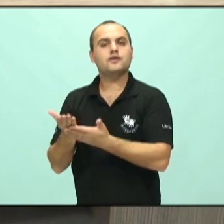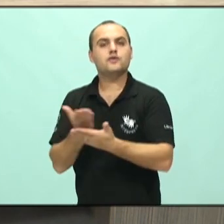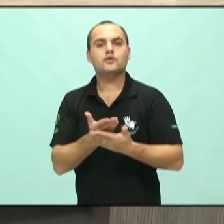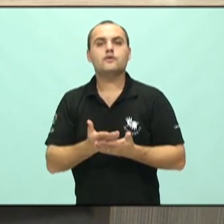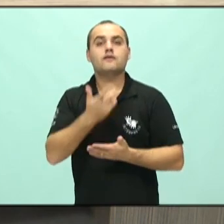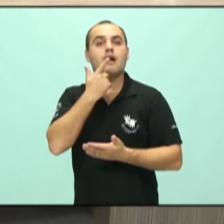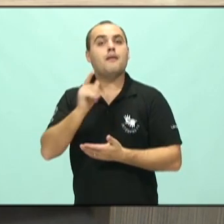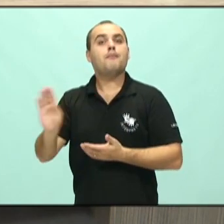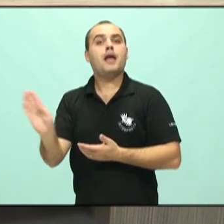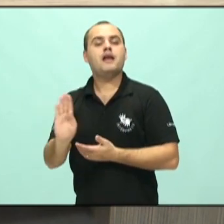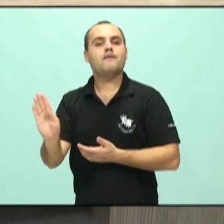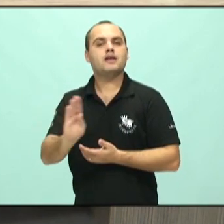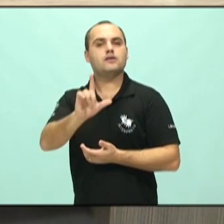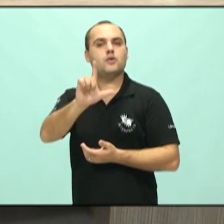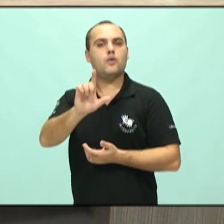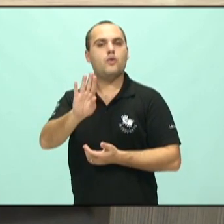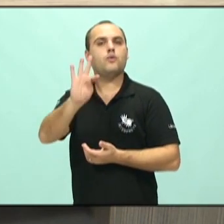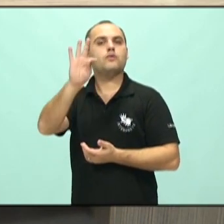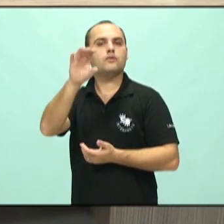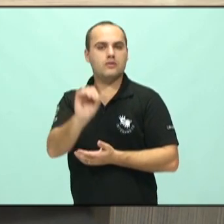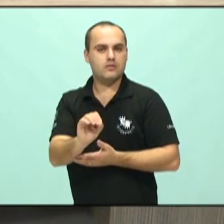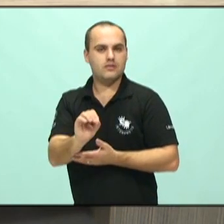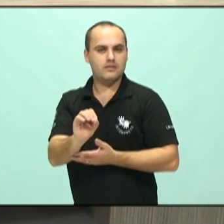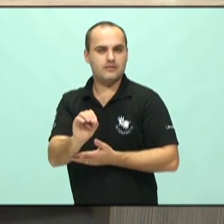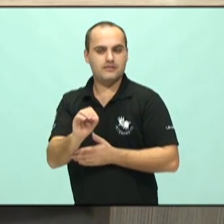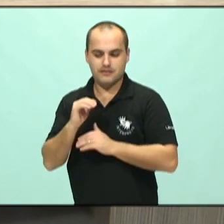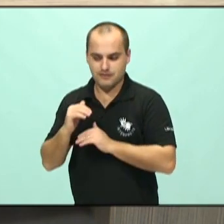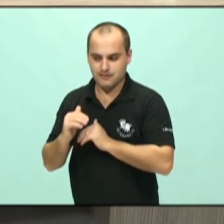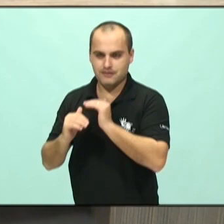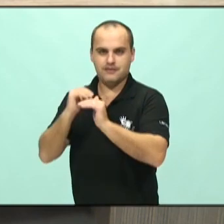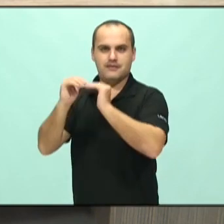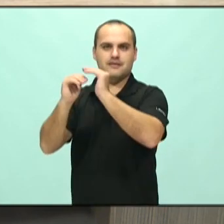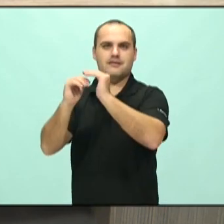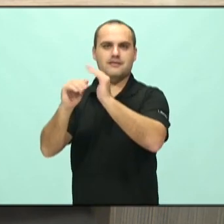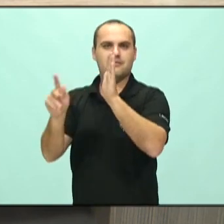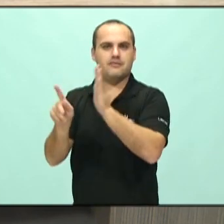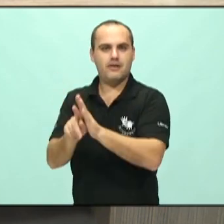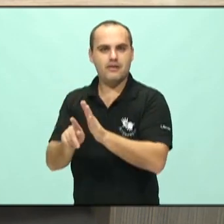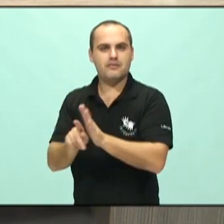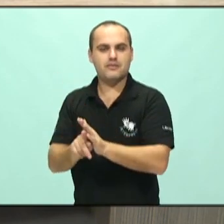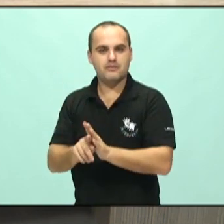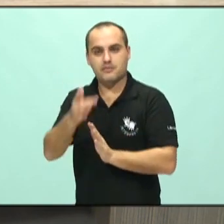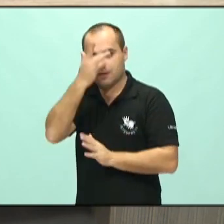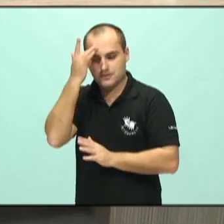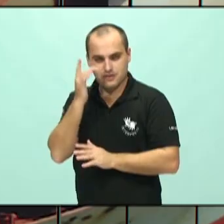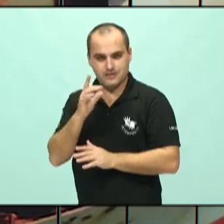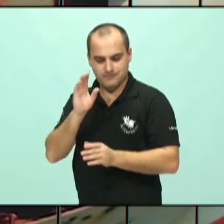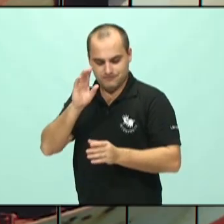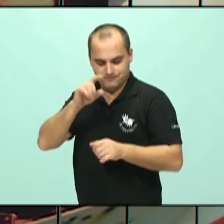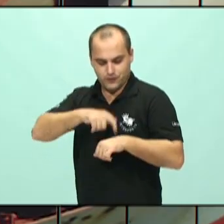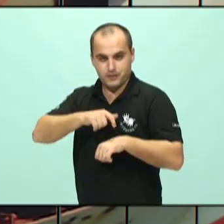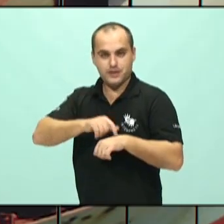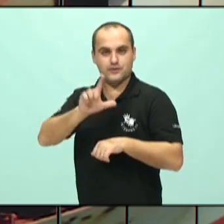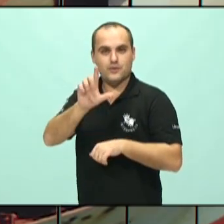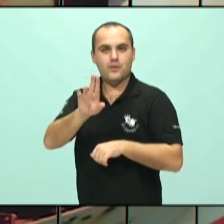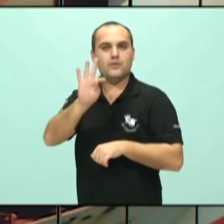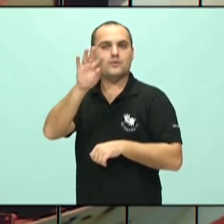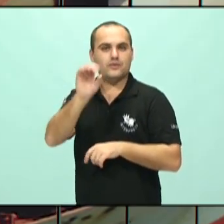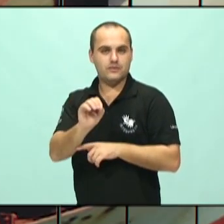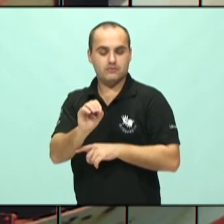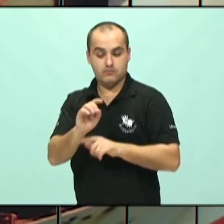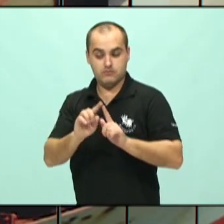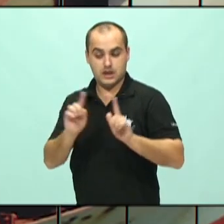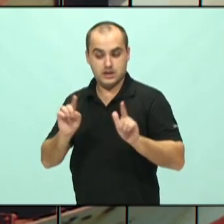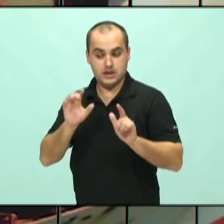estudos aí que estão evoluindo na questão do benefício do tratamento medicamentoso para o paciente que está em luto. Mas essa diferenciação é